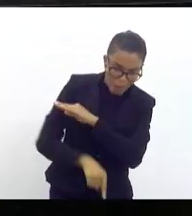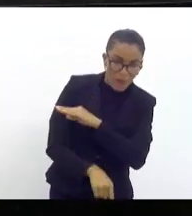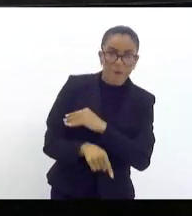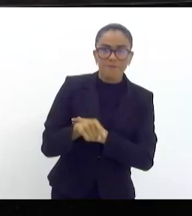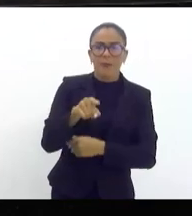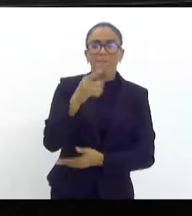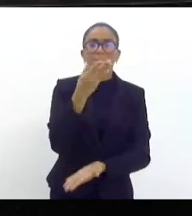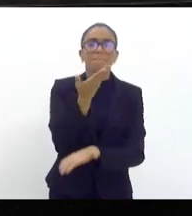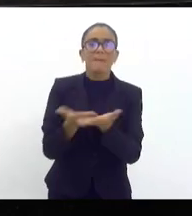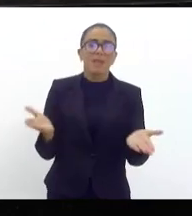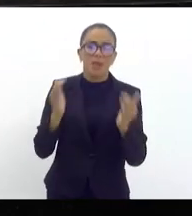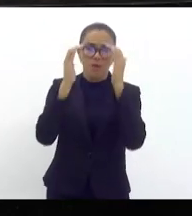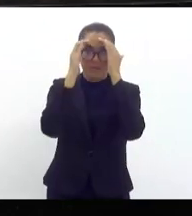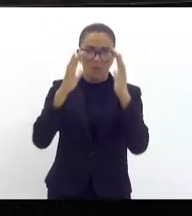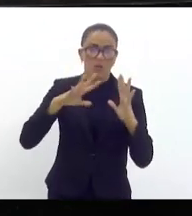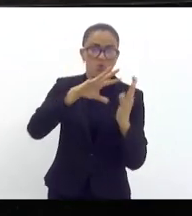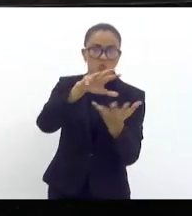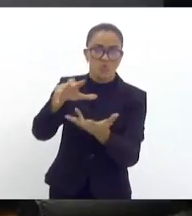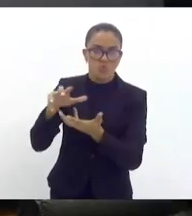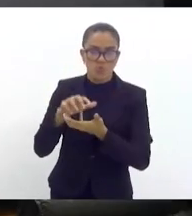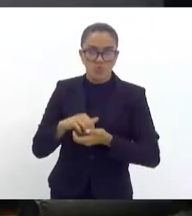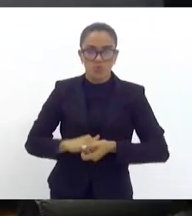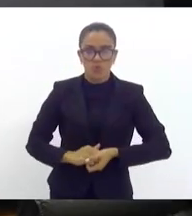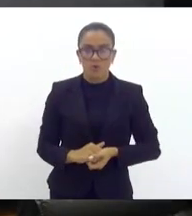no mundo inteiro. Obrigada, presidente.